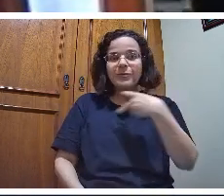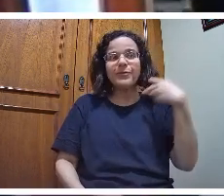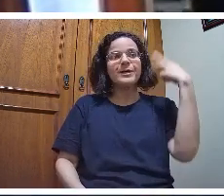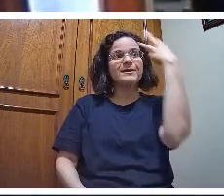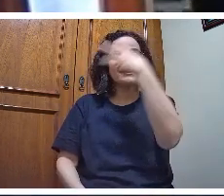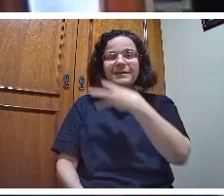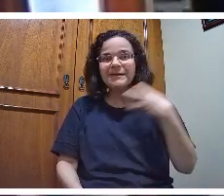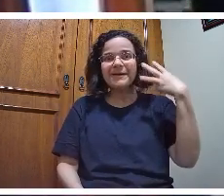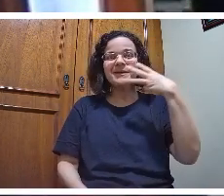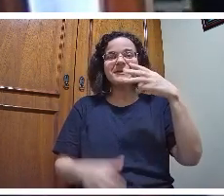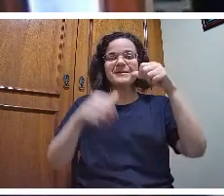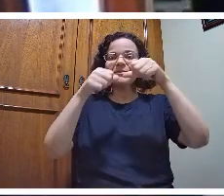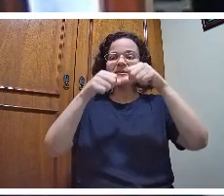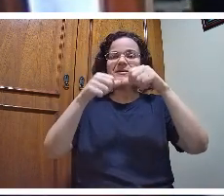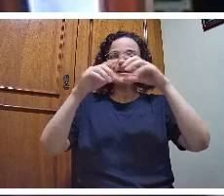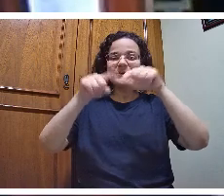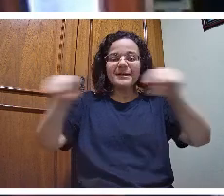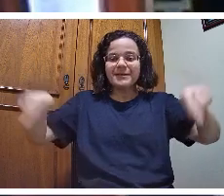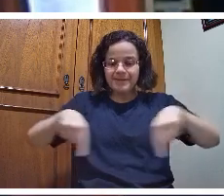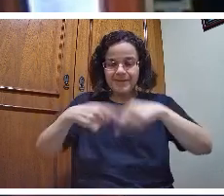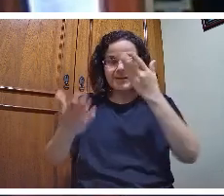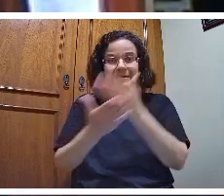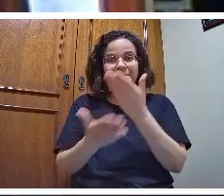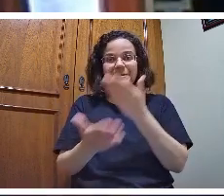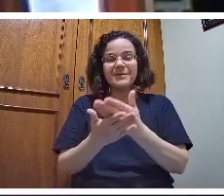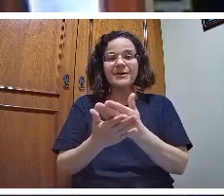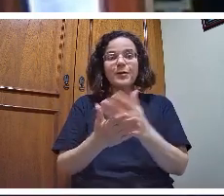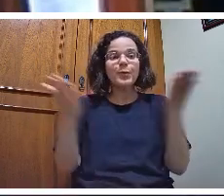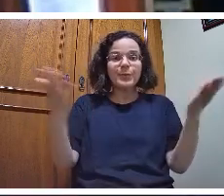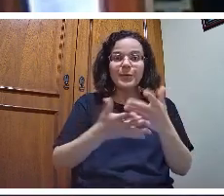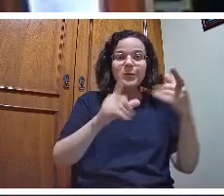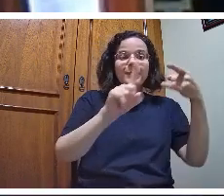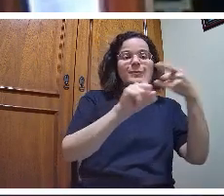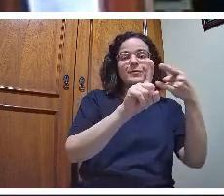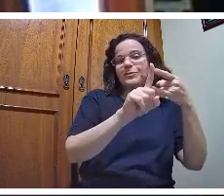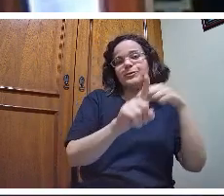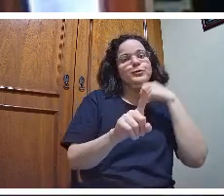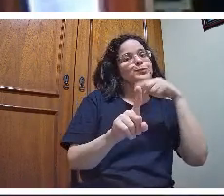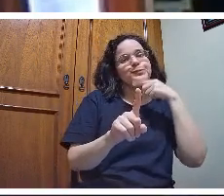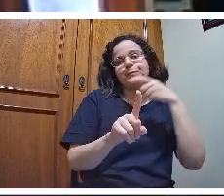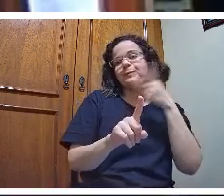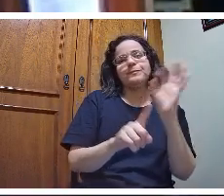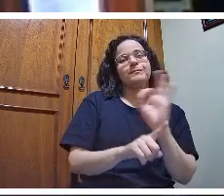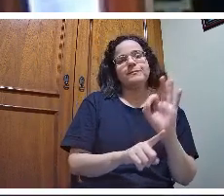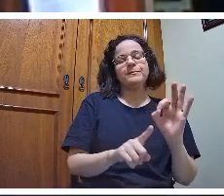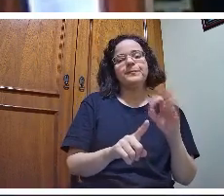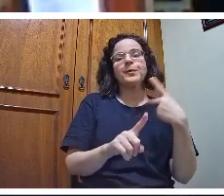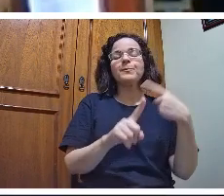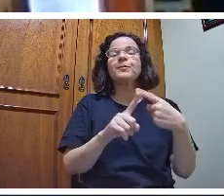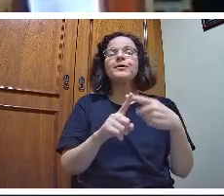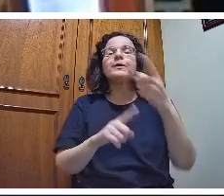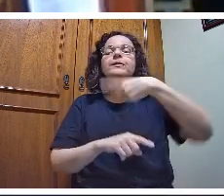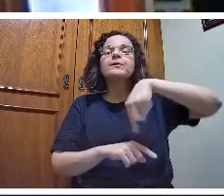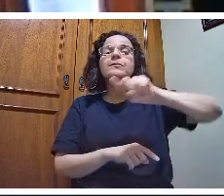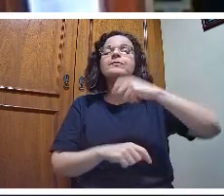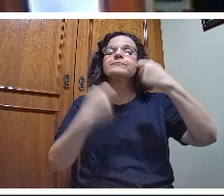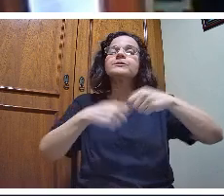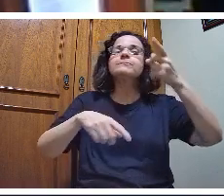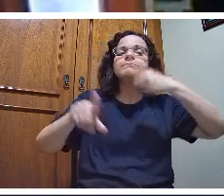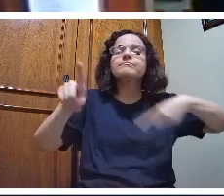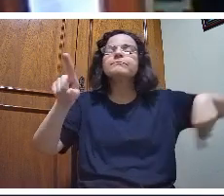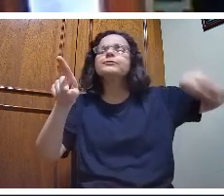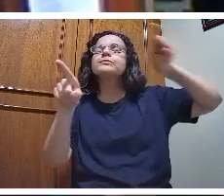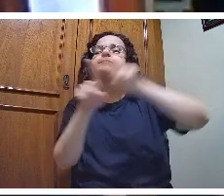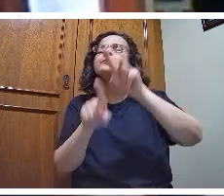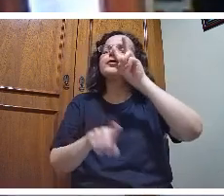online, não dá mais para fazer isso. Nós temos que rever o nosso processo de formação. Então,